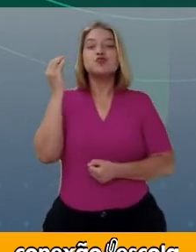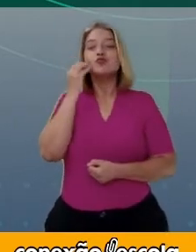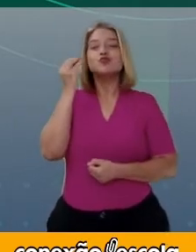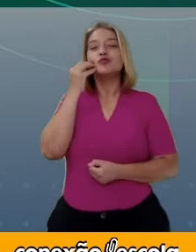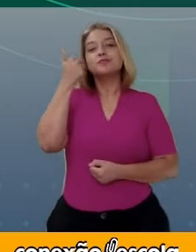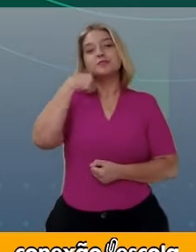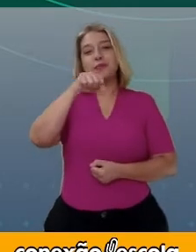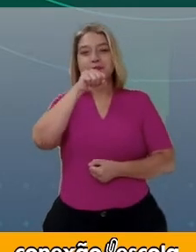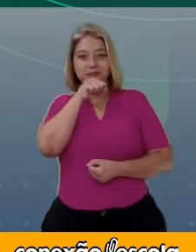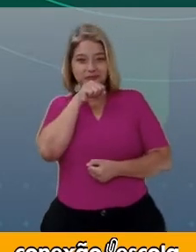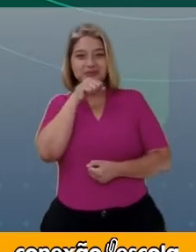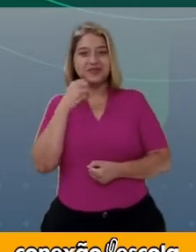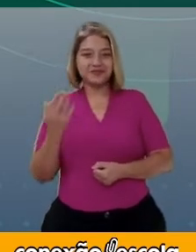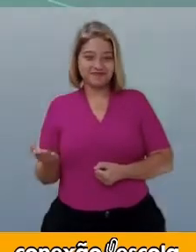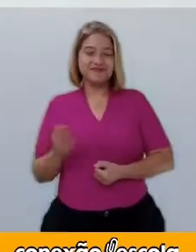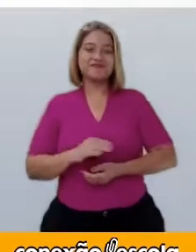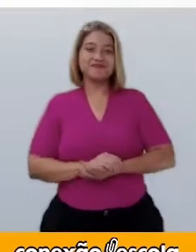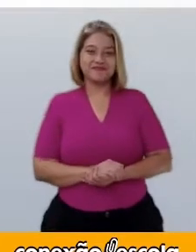da mamãe.